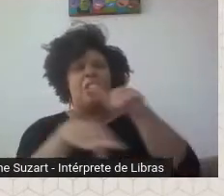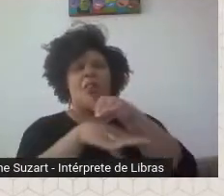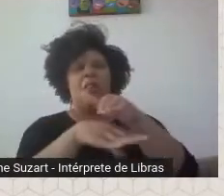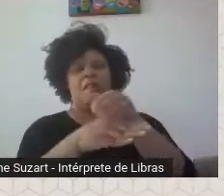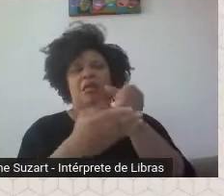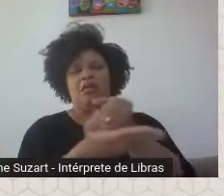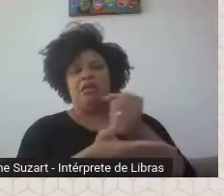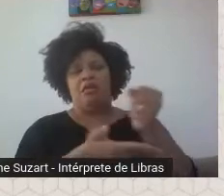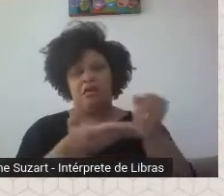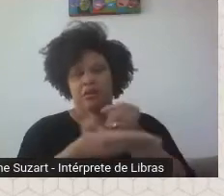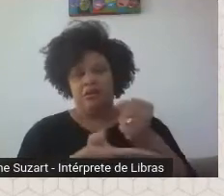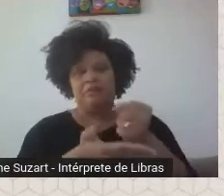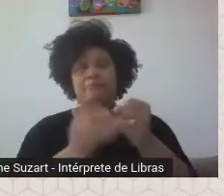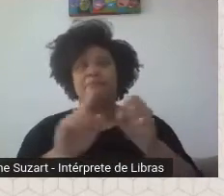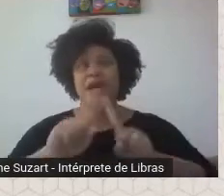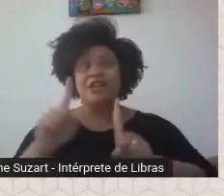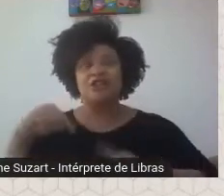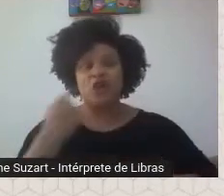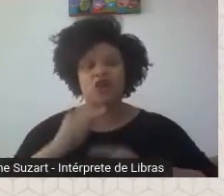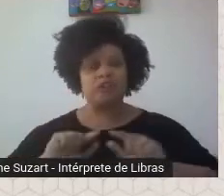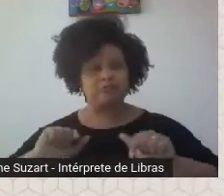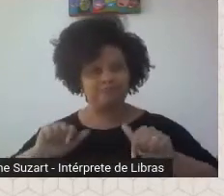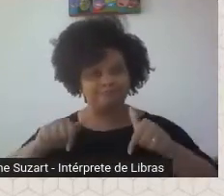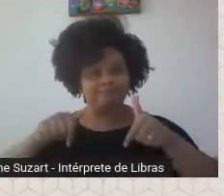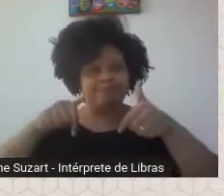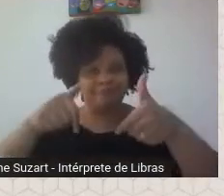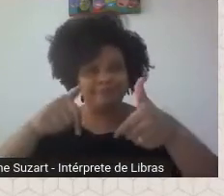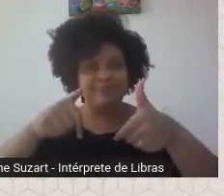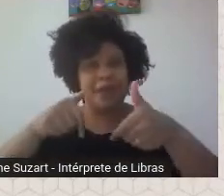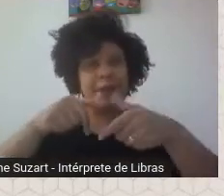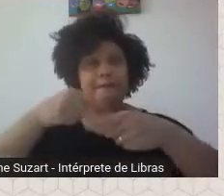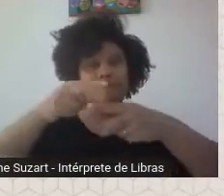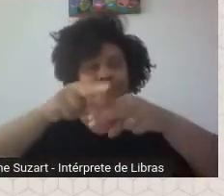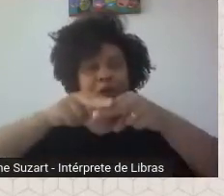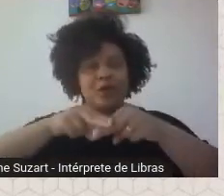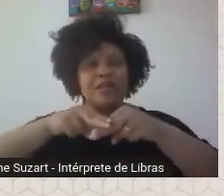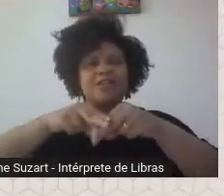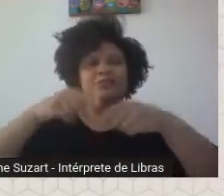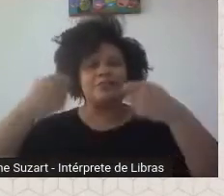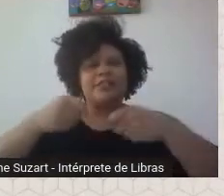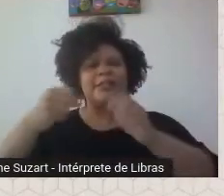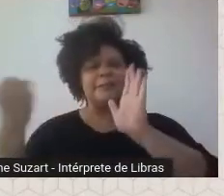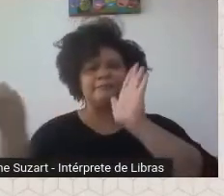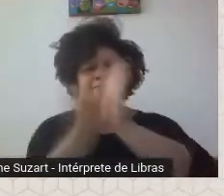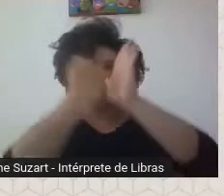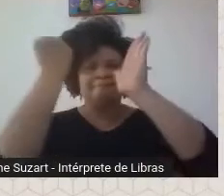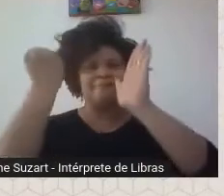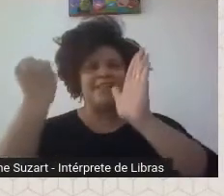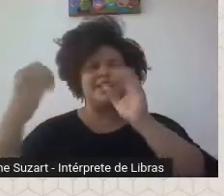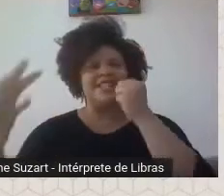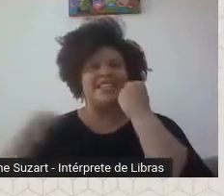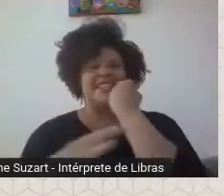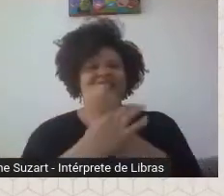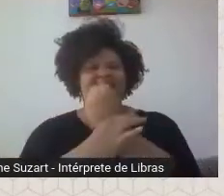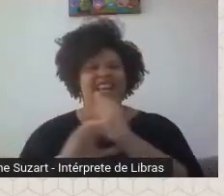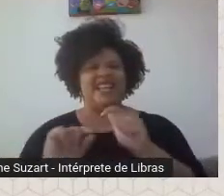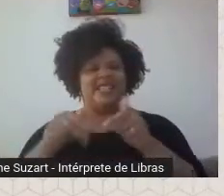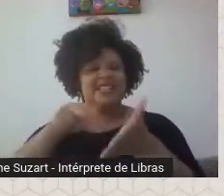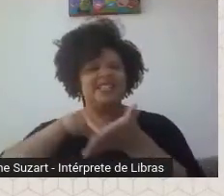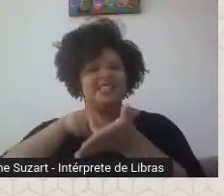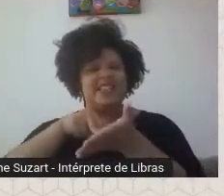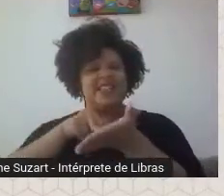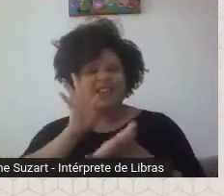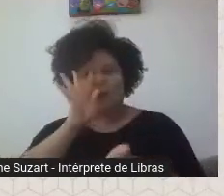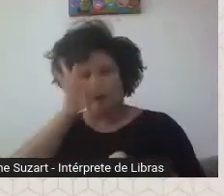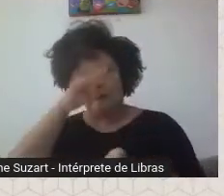resistiremos. Atos como esse devem se tornar o símbolo dessa resistência. A universidade pública brasileira nunca